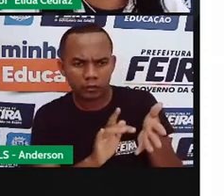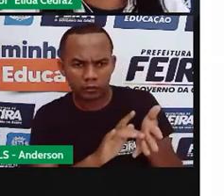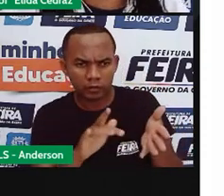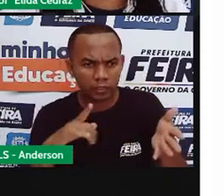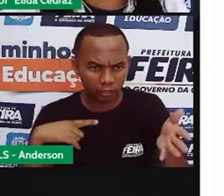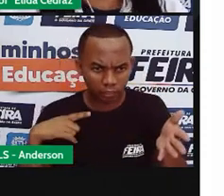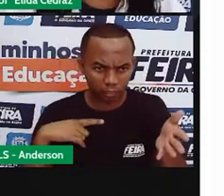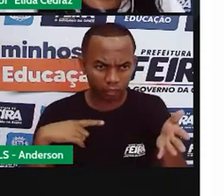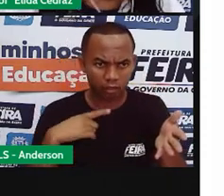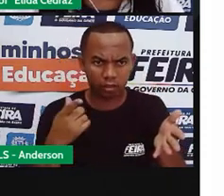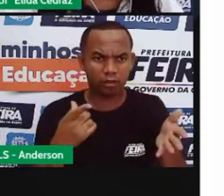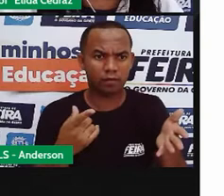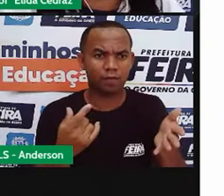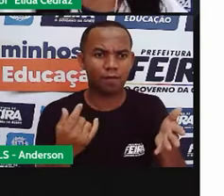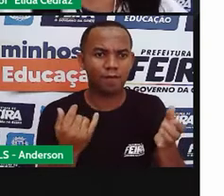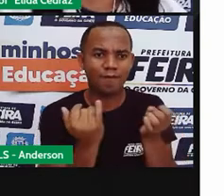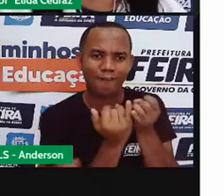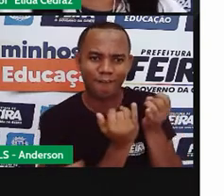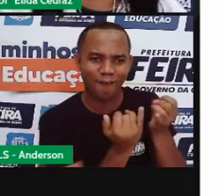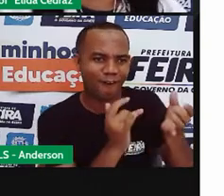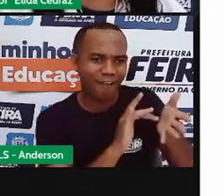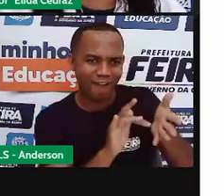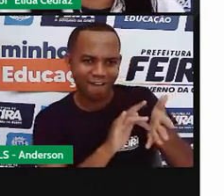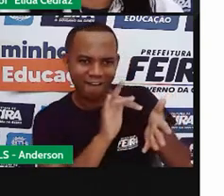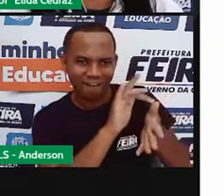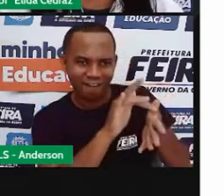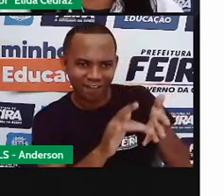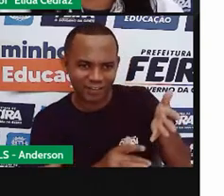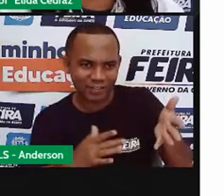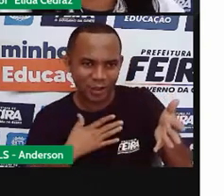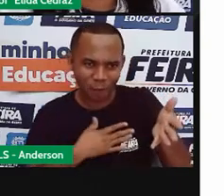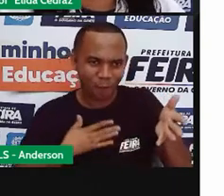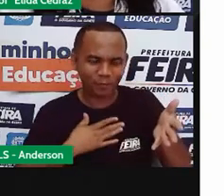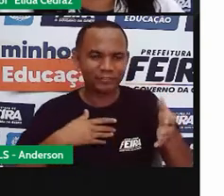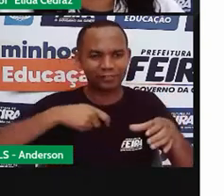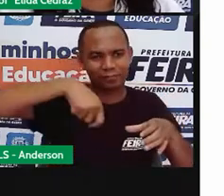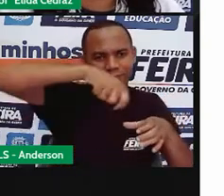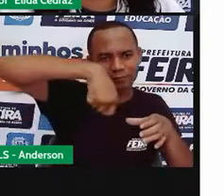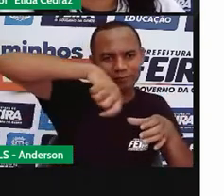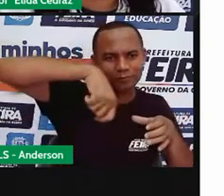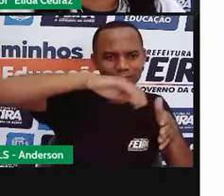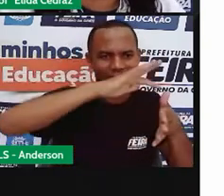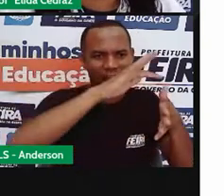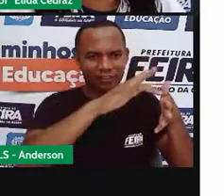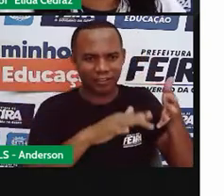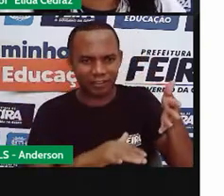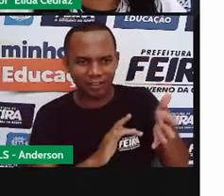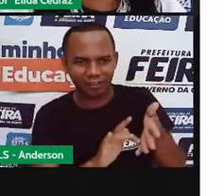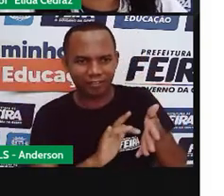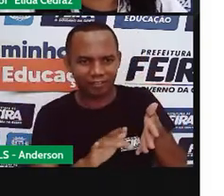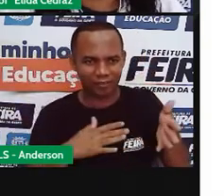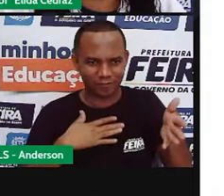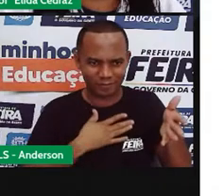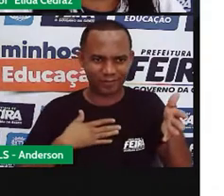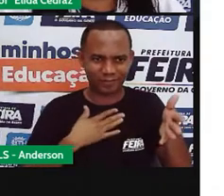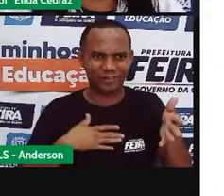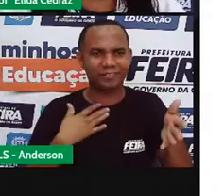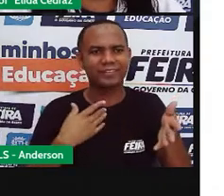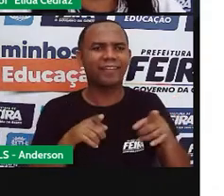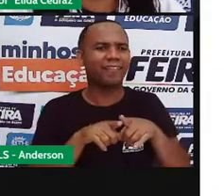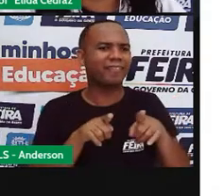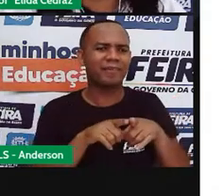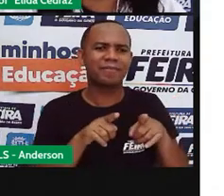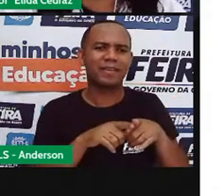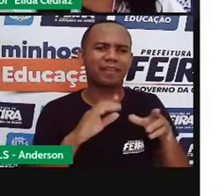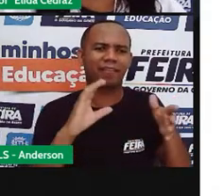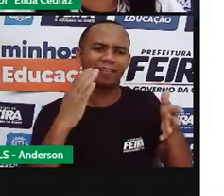sites de popoca, tem sites de culinária, tem sites de coisas das ciências,